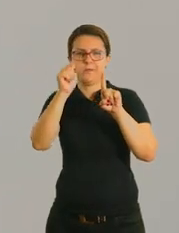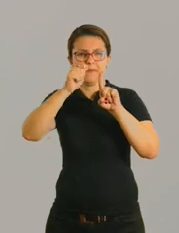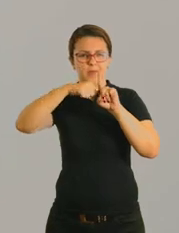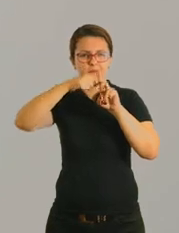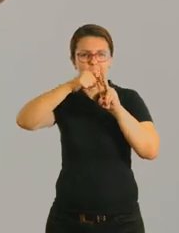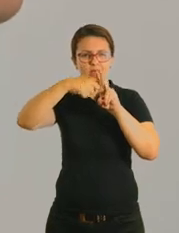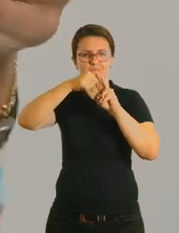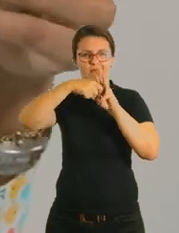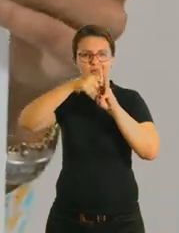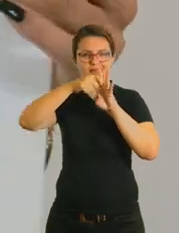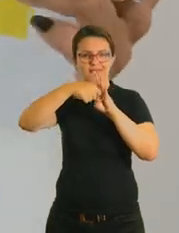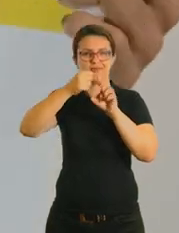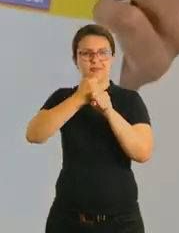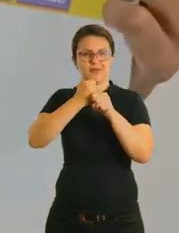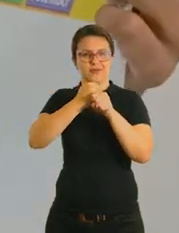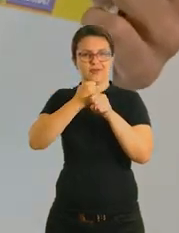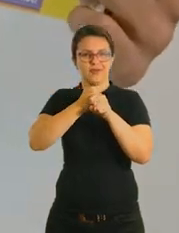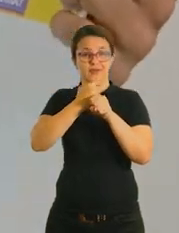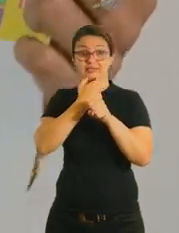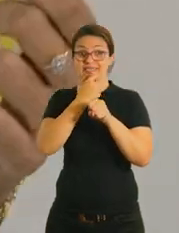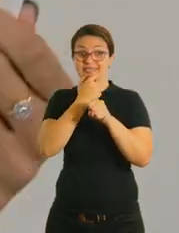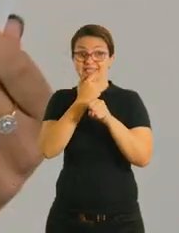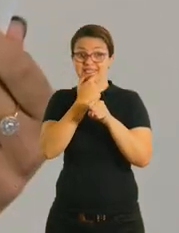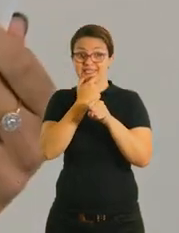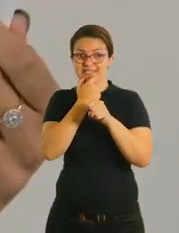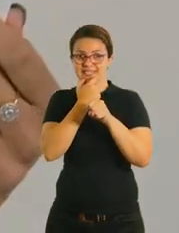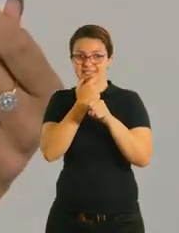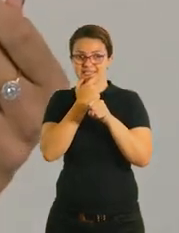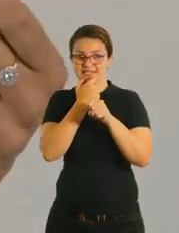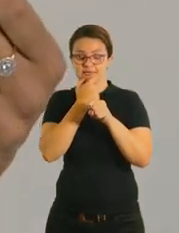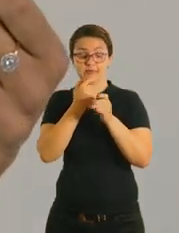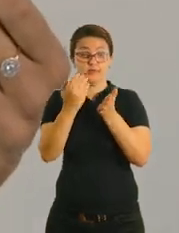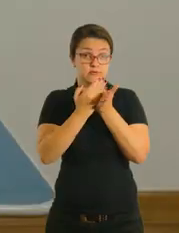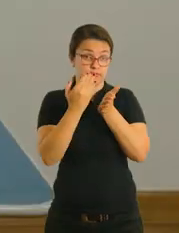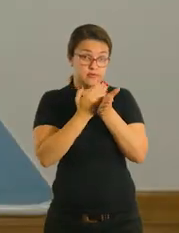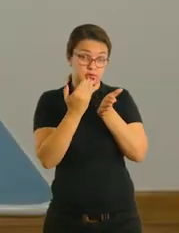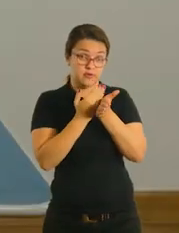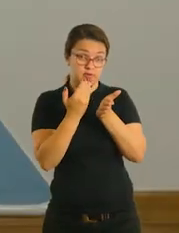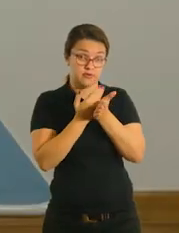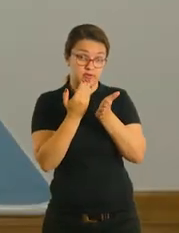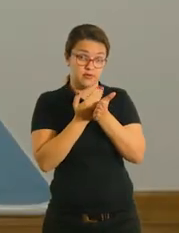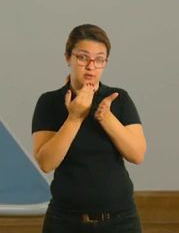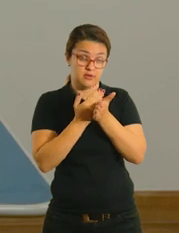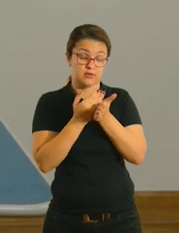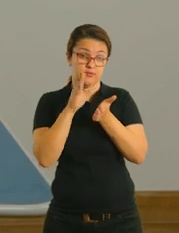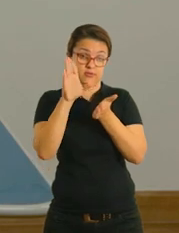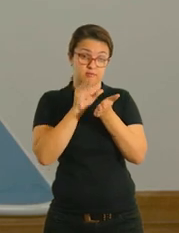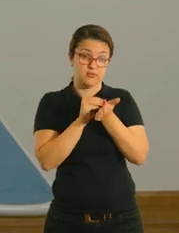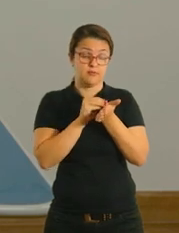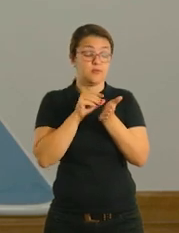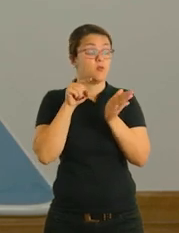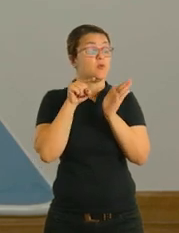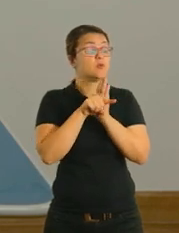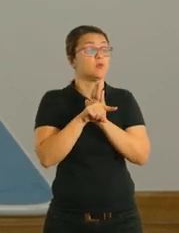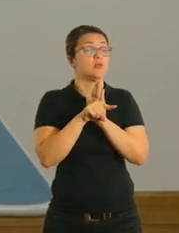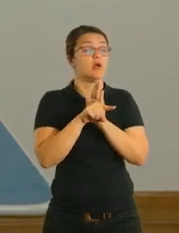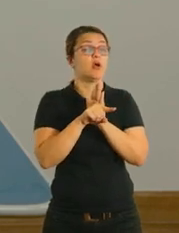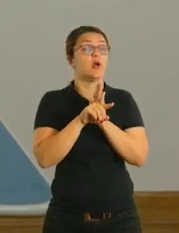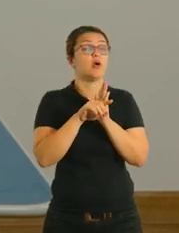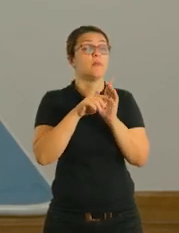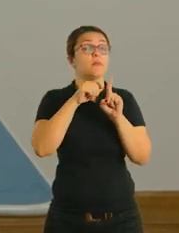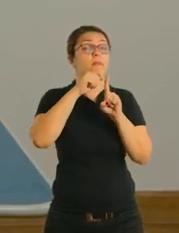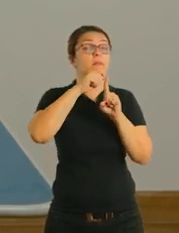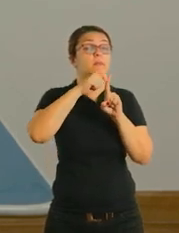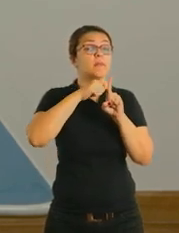Todos os meses do ano. Olha só. E no caderno, vocês vão escrever e vão perguntar para a mamãe e para o papai